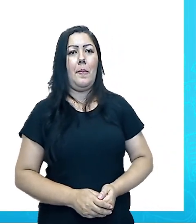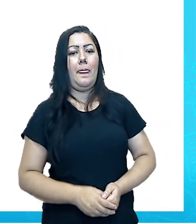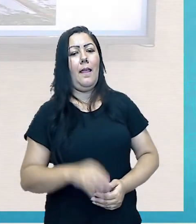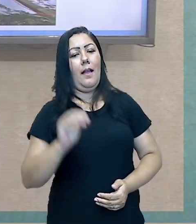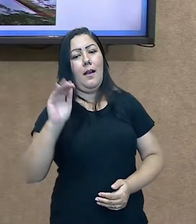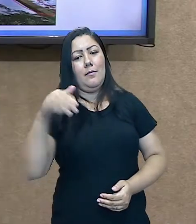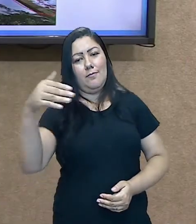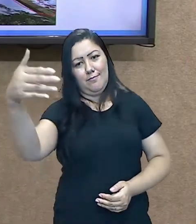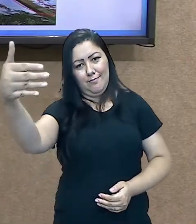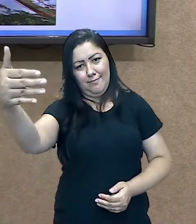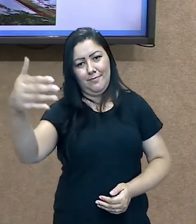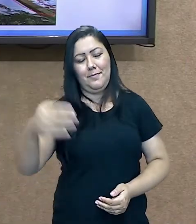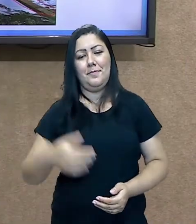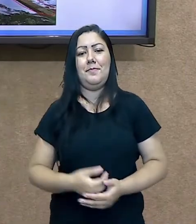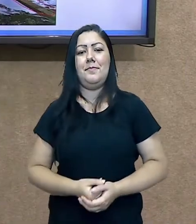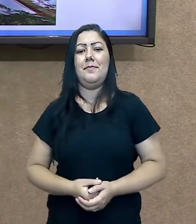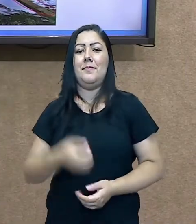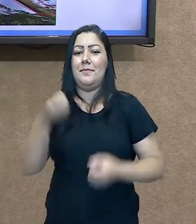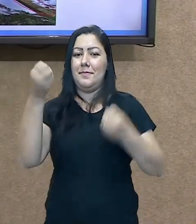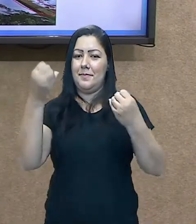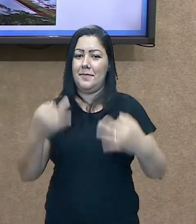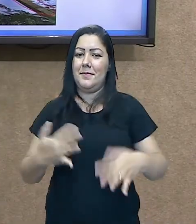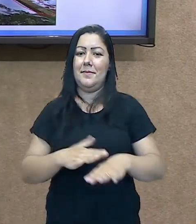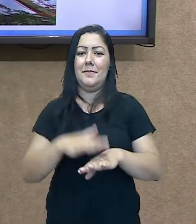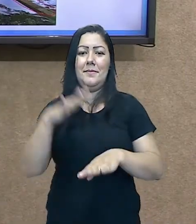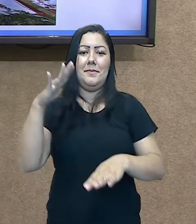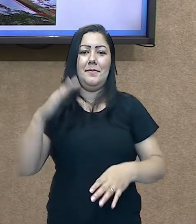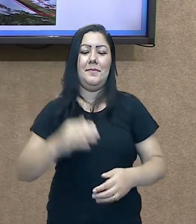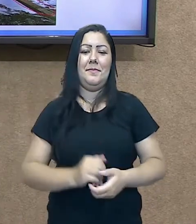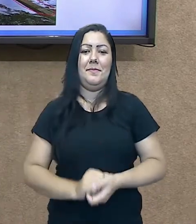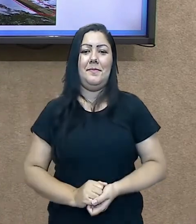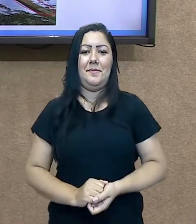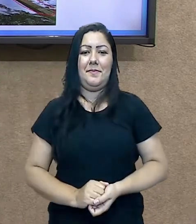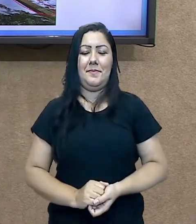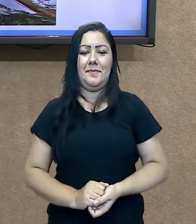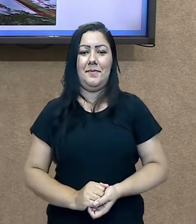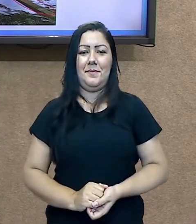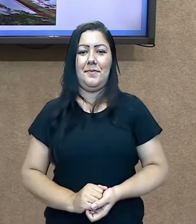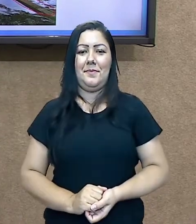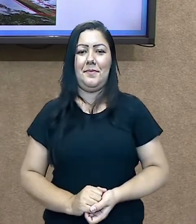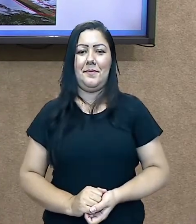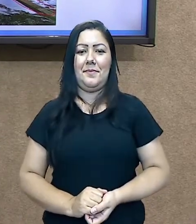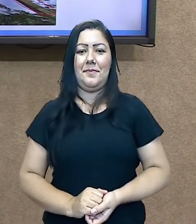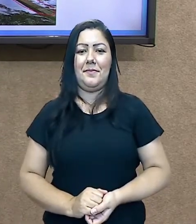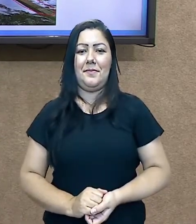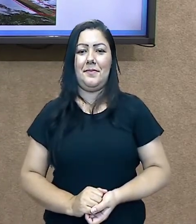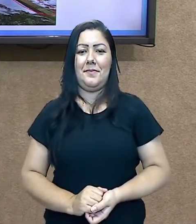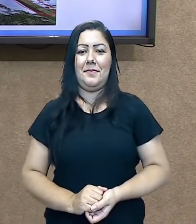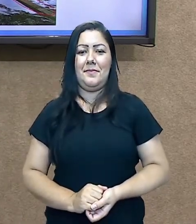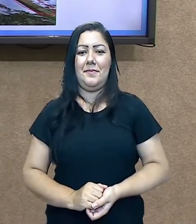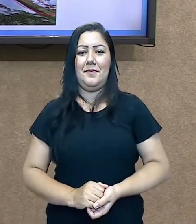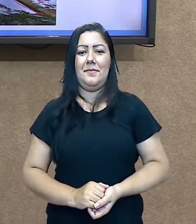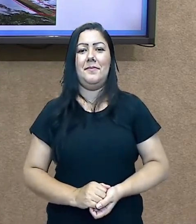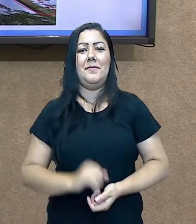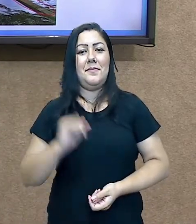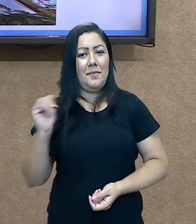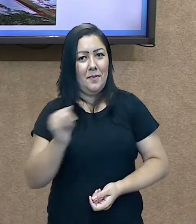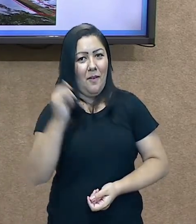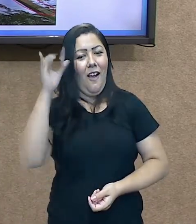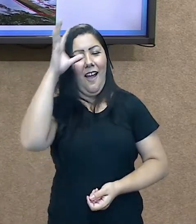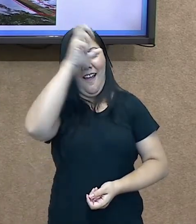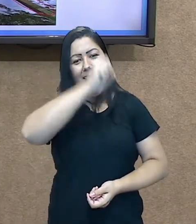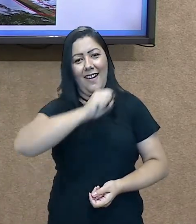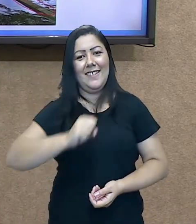a essa aula, tá? Nós vamos continuar falando sobre esse assunto, porque isso é muito importante